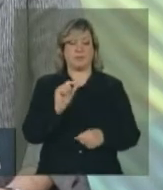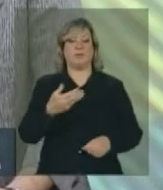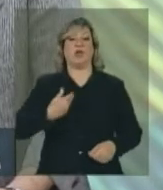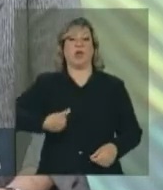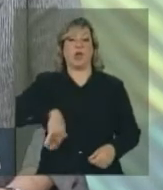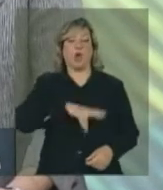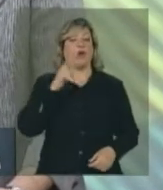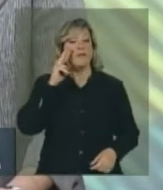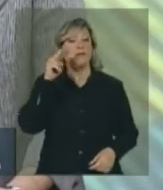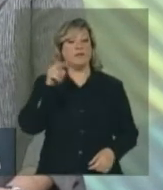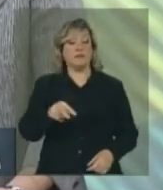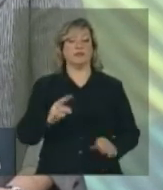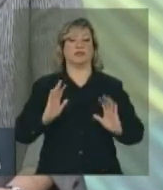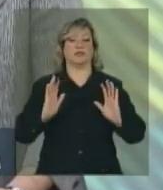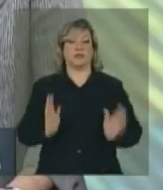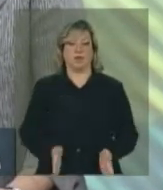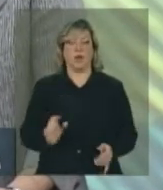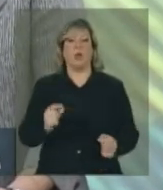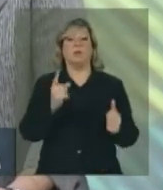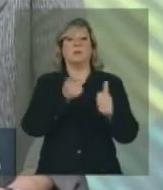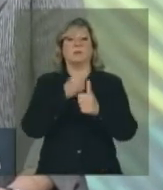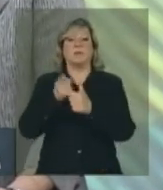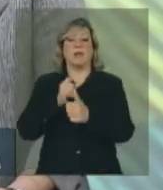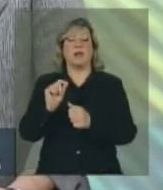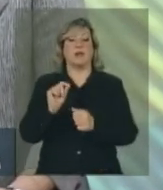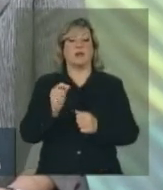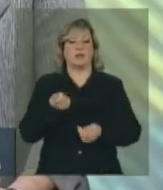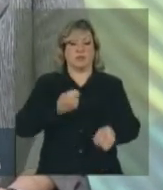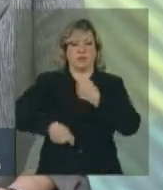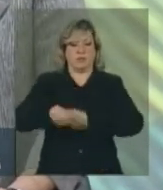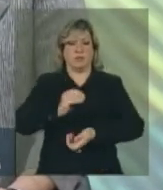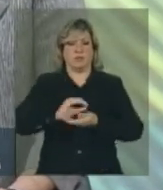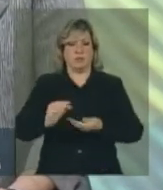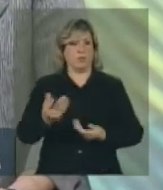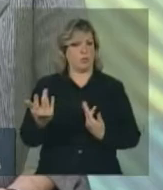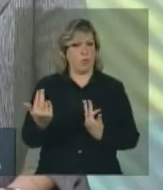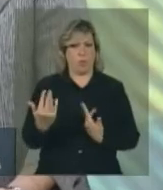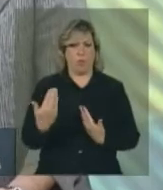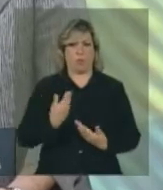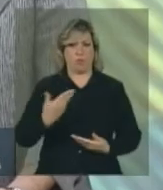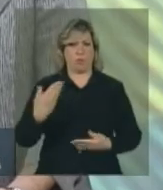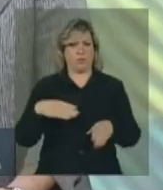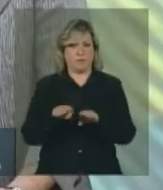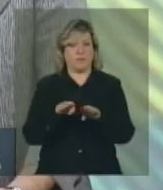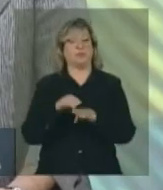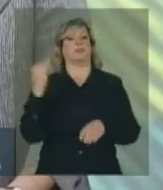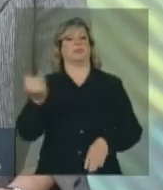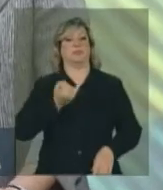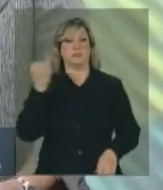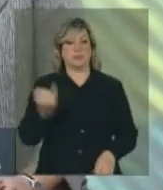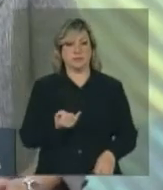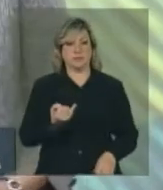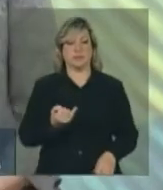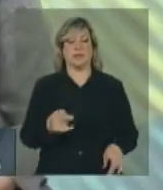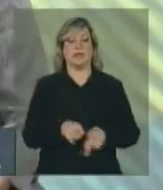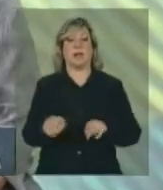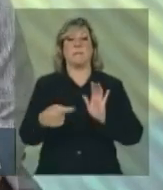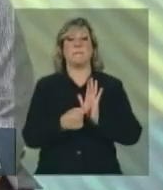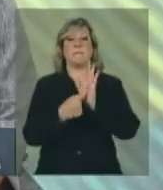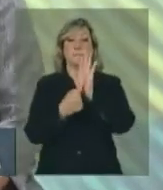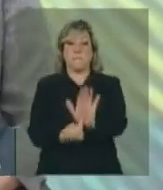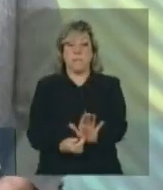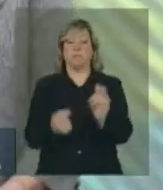assistimos aos primeiros investimentos mútuos importantes, que revelaram o potencial